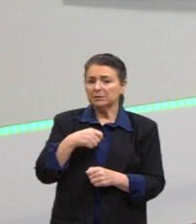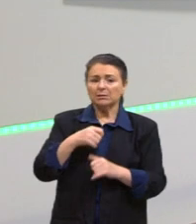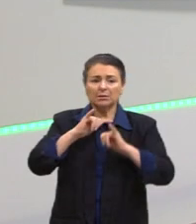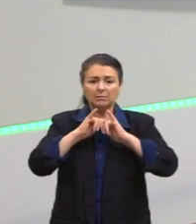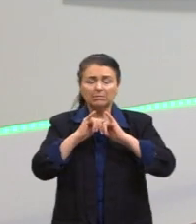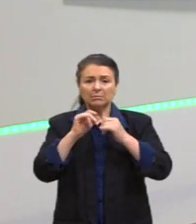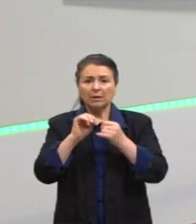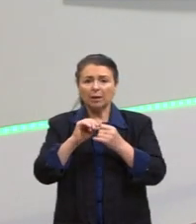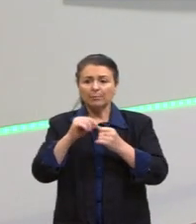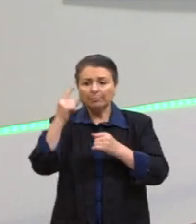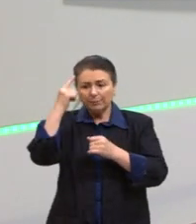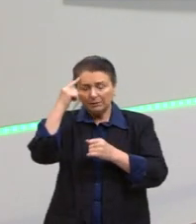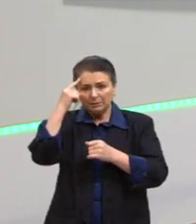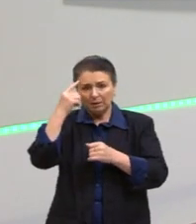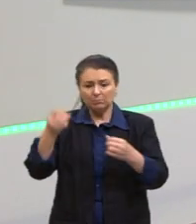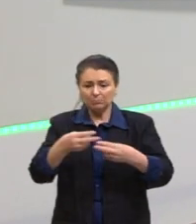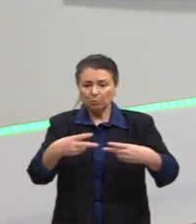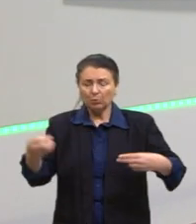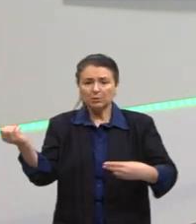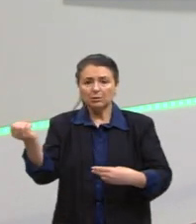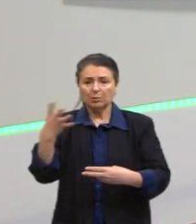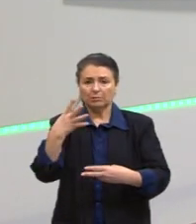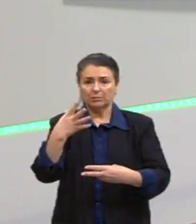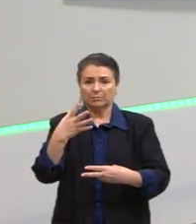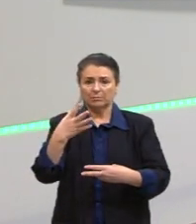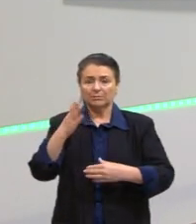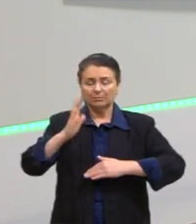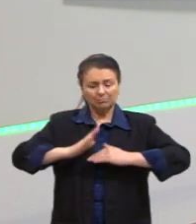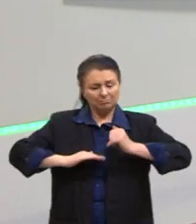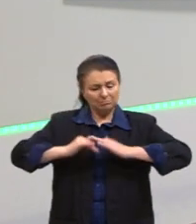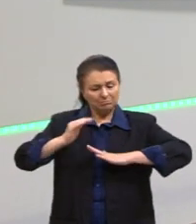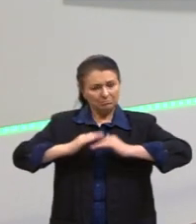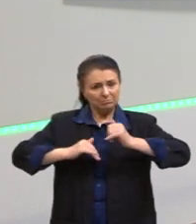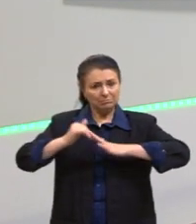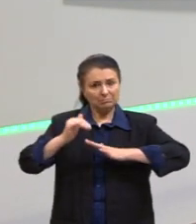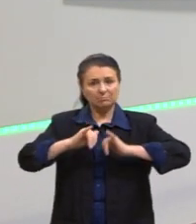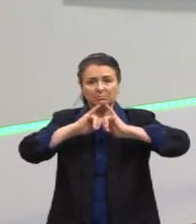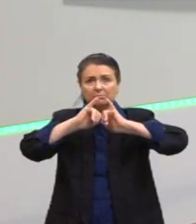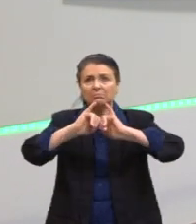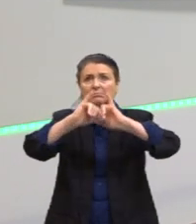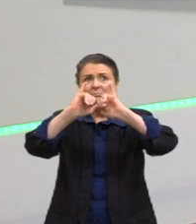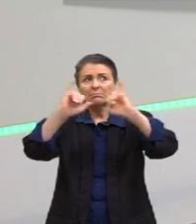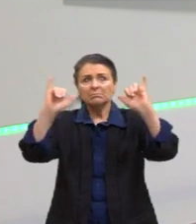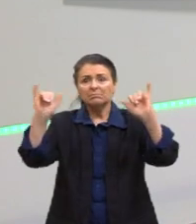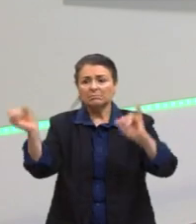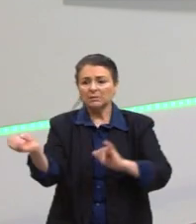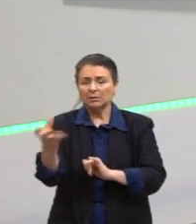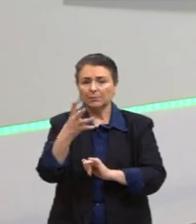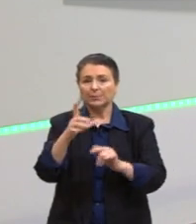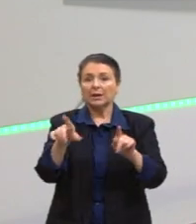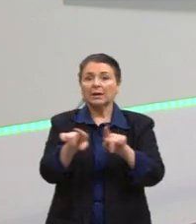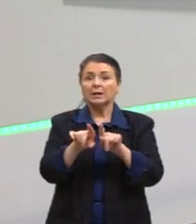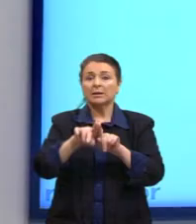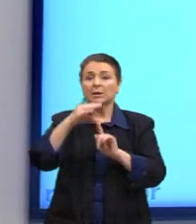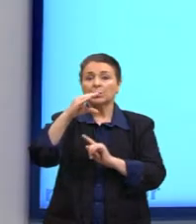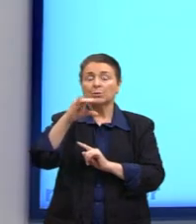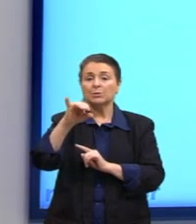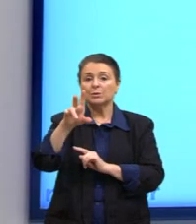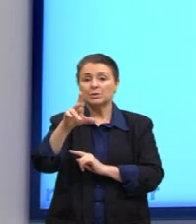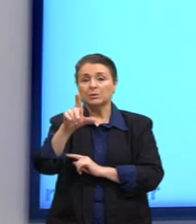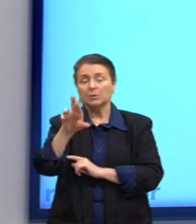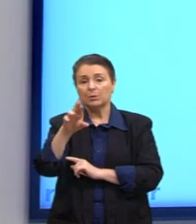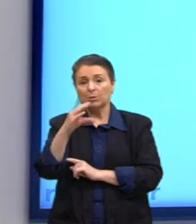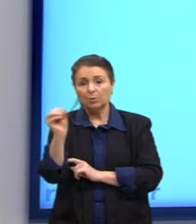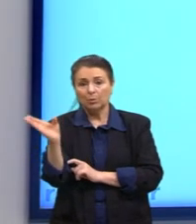não constrói tanto quanto, quando pudermos também fazermos anúncios. E aí o Círculo de Viena, que vai ser um grande crítico